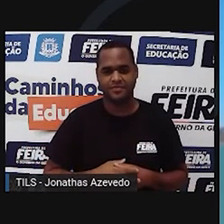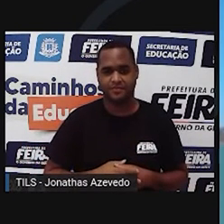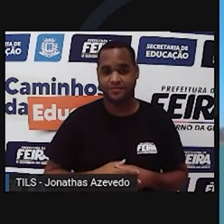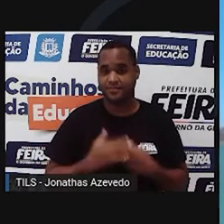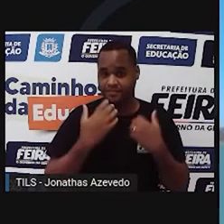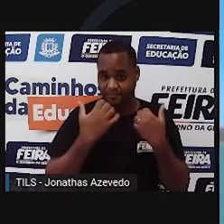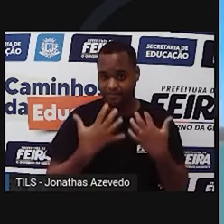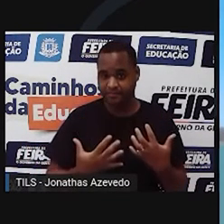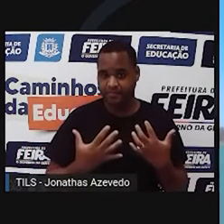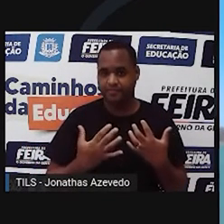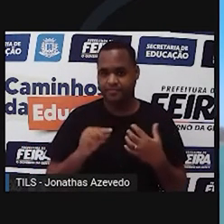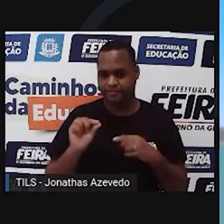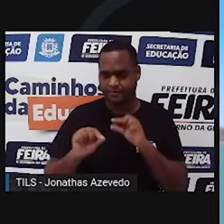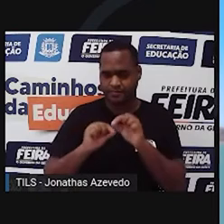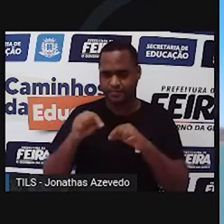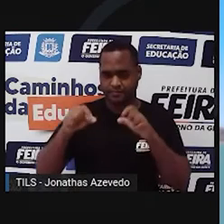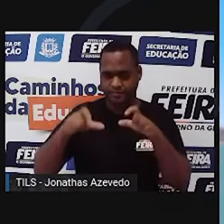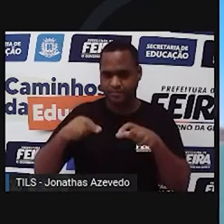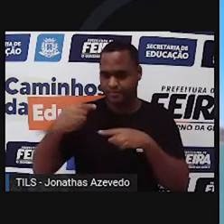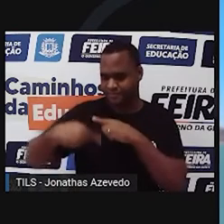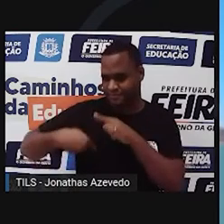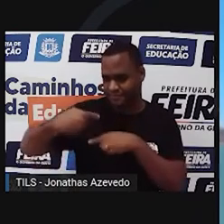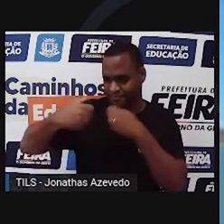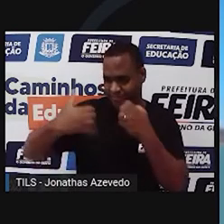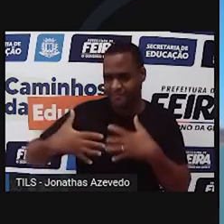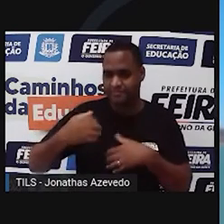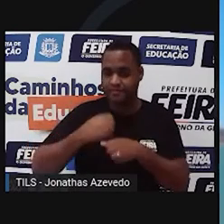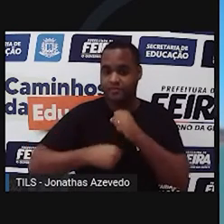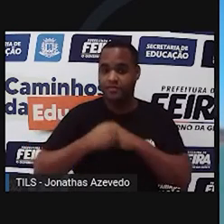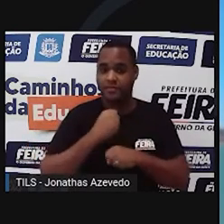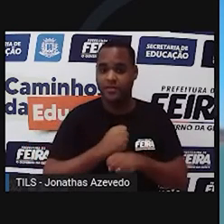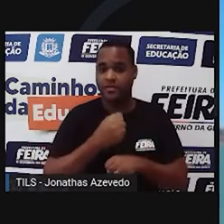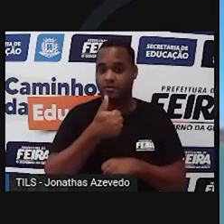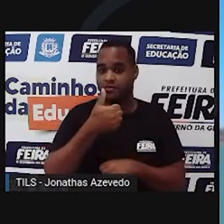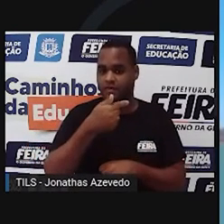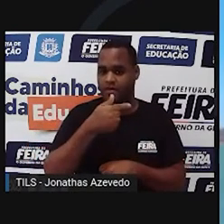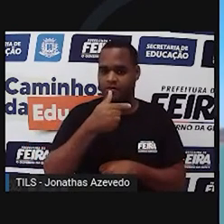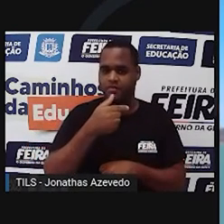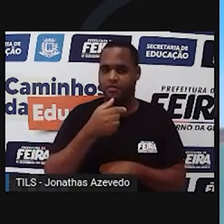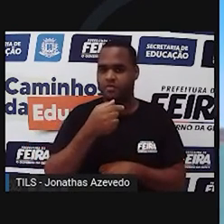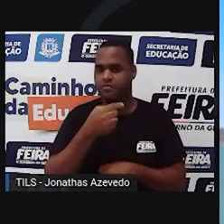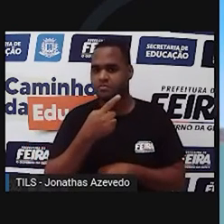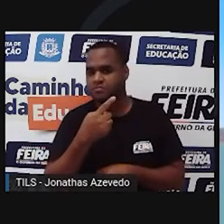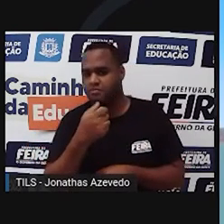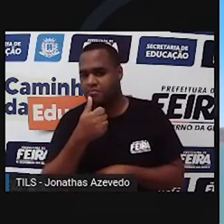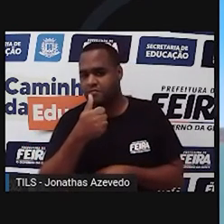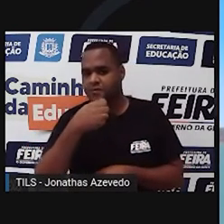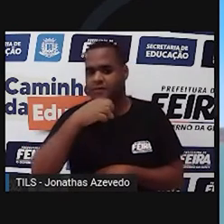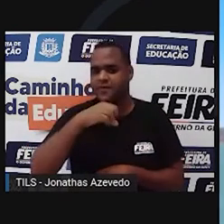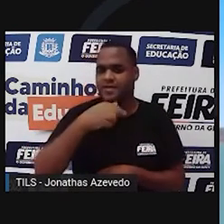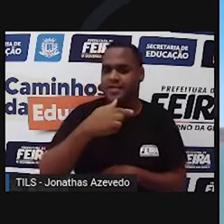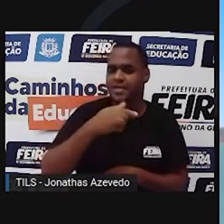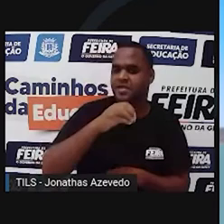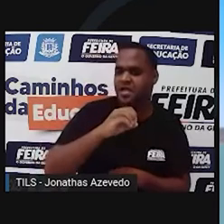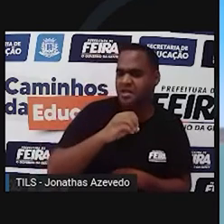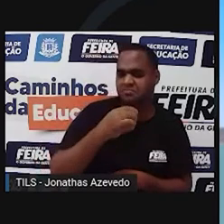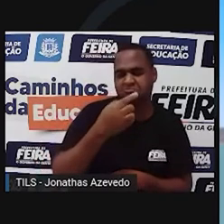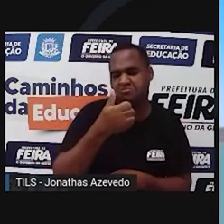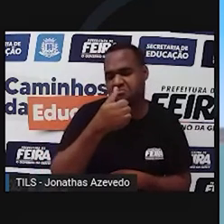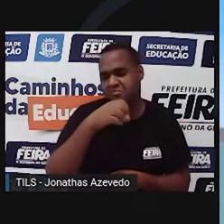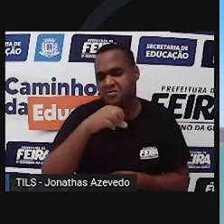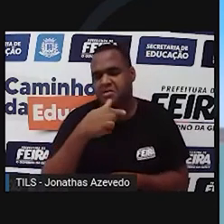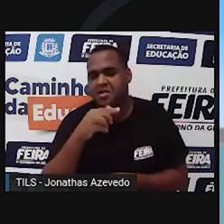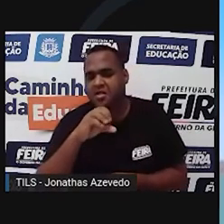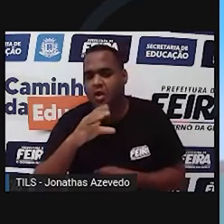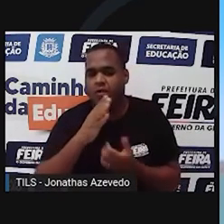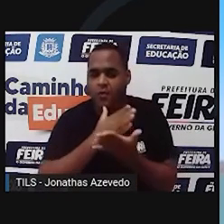Sobradinho, que tem a usina construída durante a década de 70, entre 71 até 79, quando ela começa